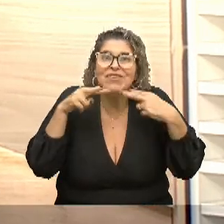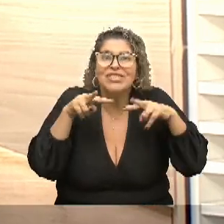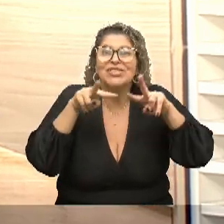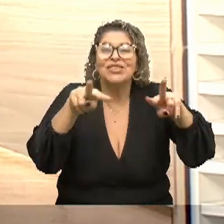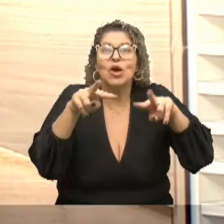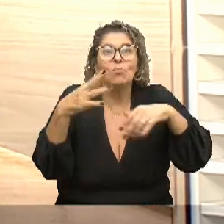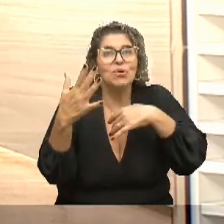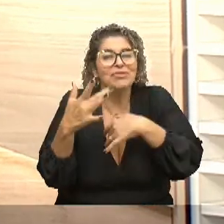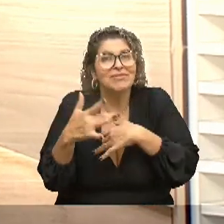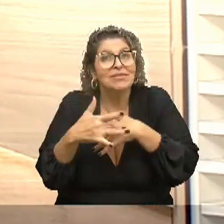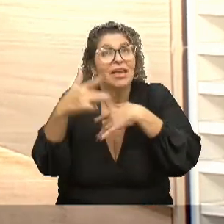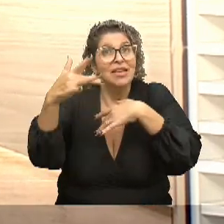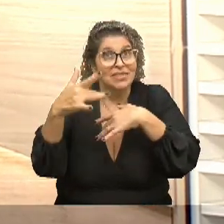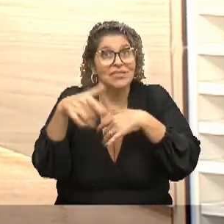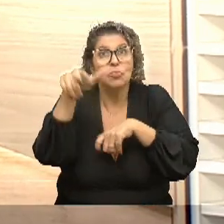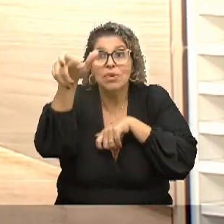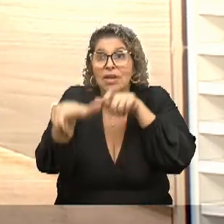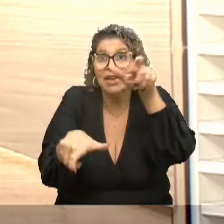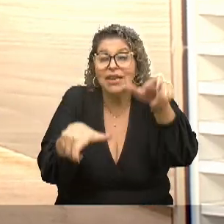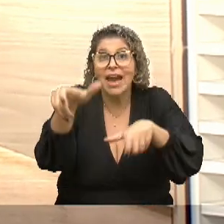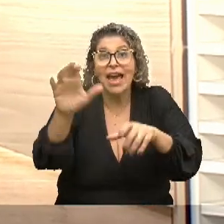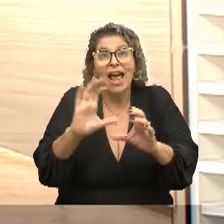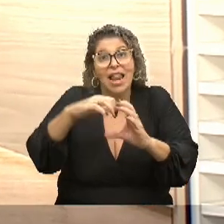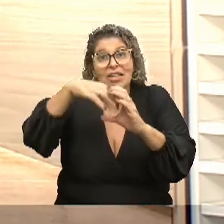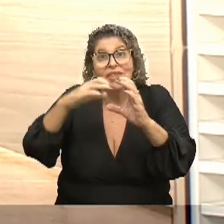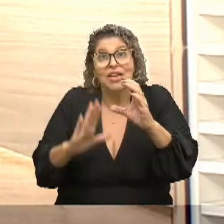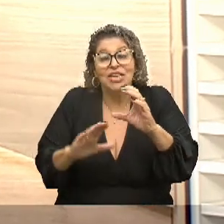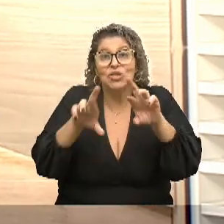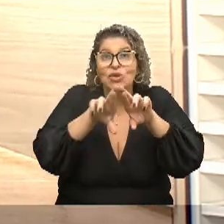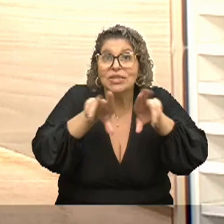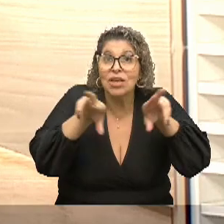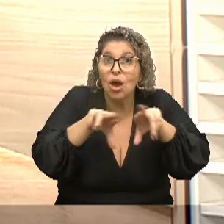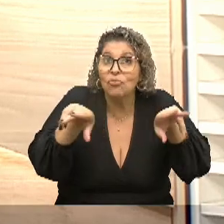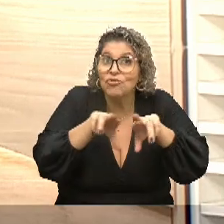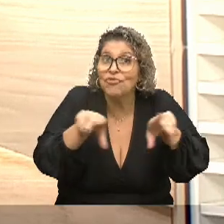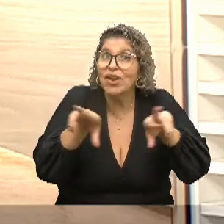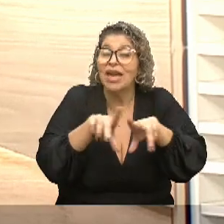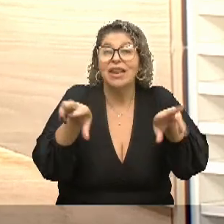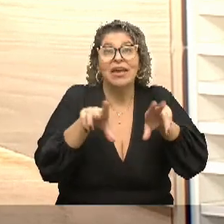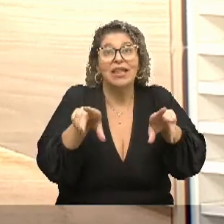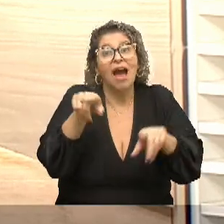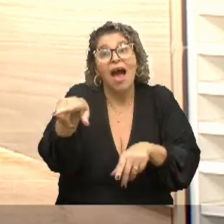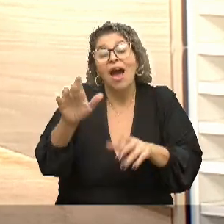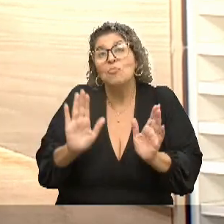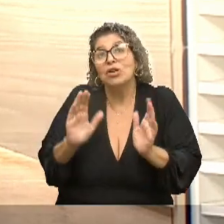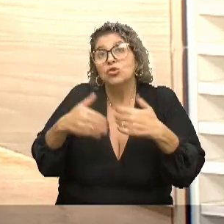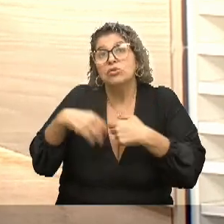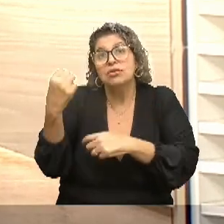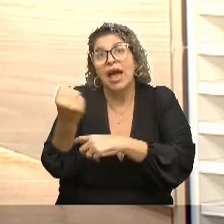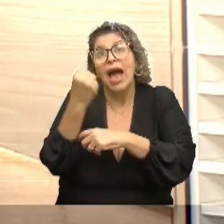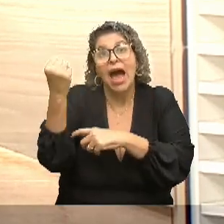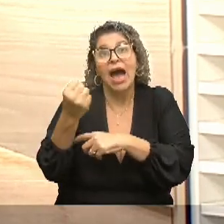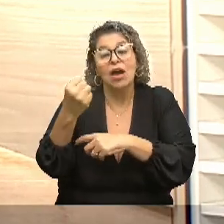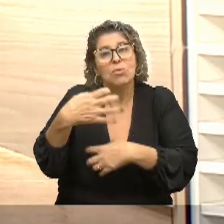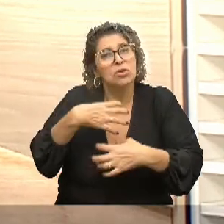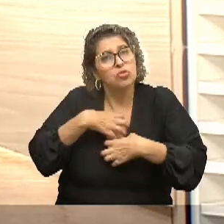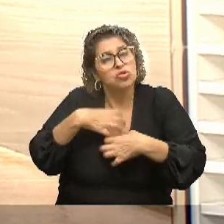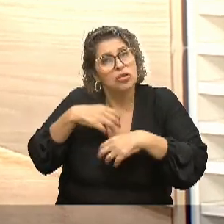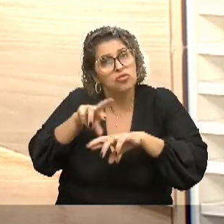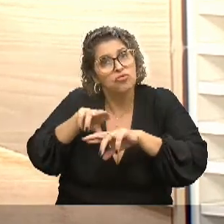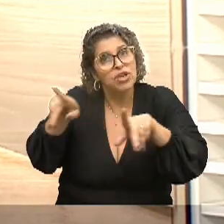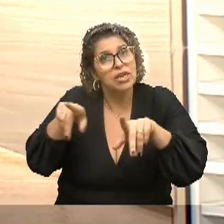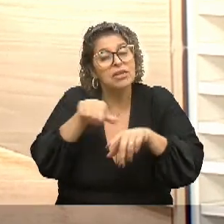individualidade, por essa característica de casos tão distintos. Às vezes, ah, mas o autista é severo, mas ele se comporta dessa